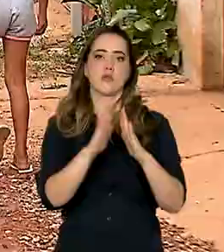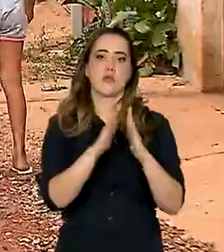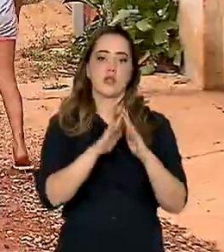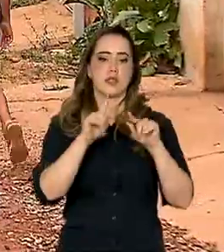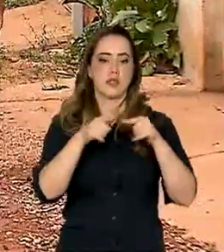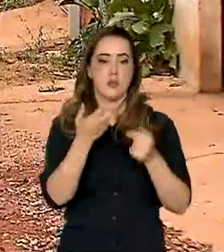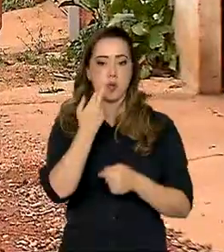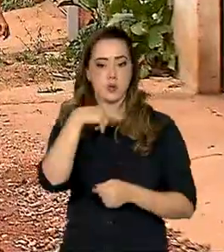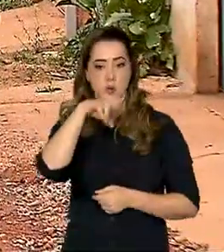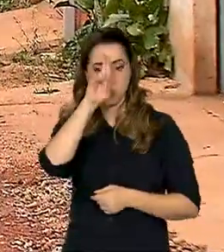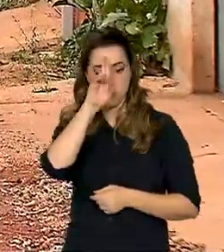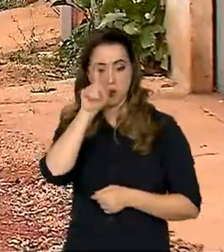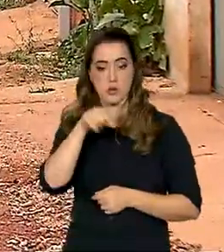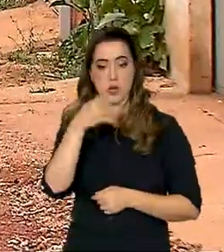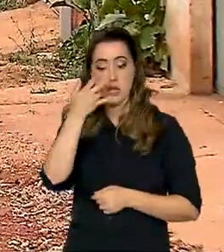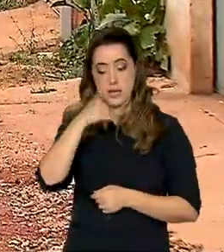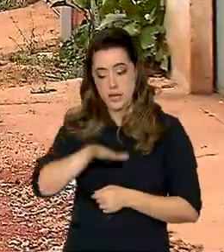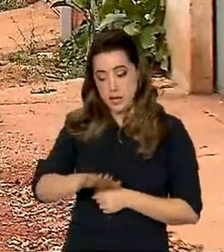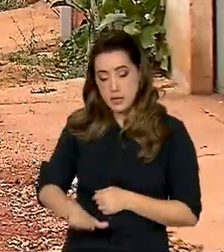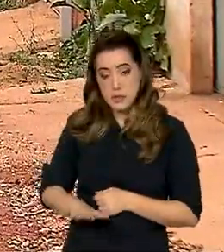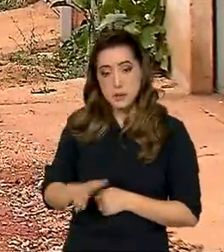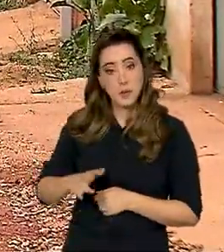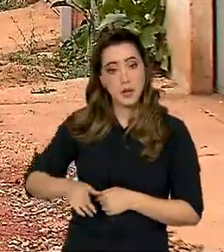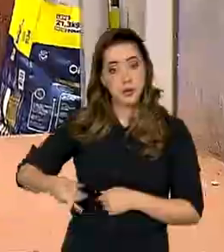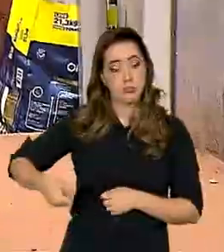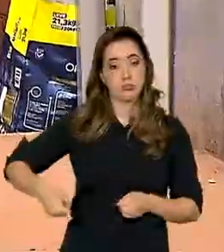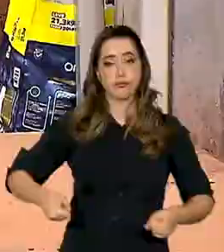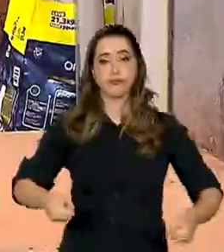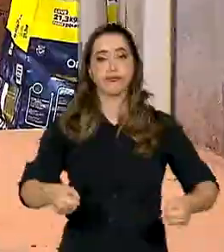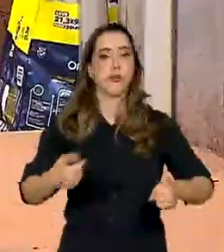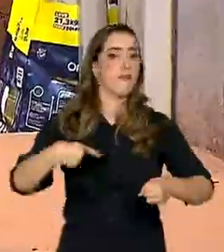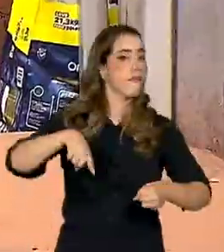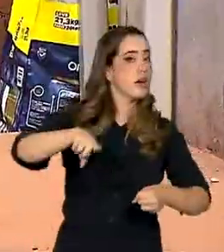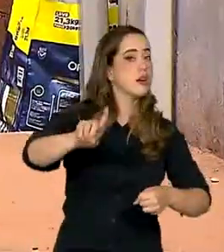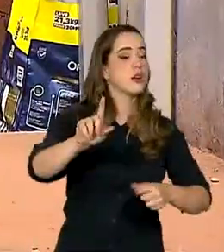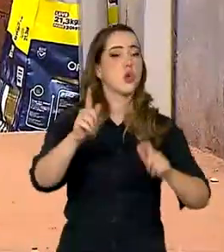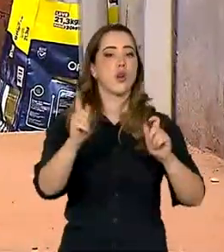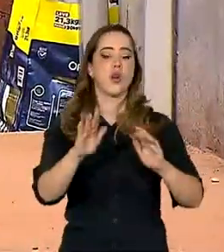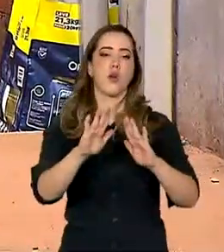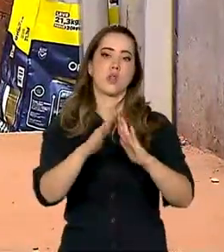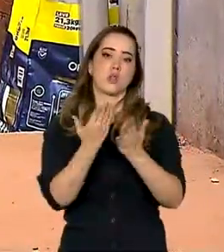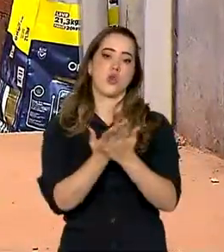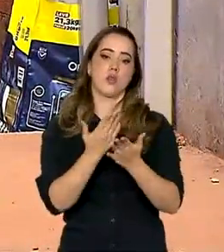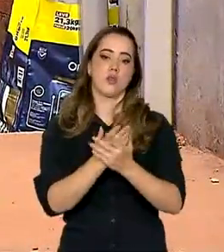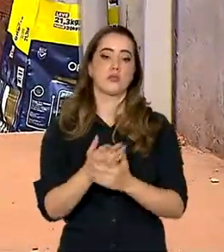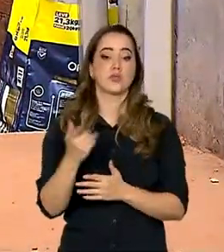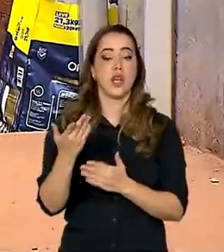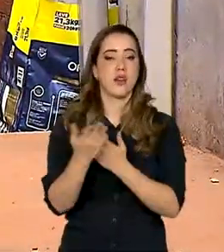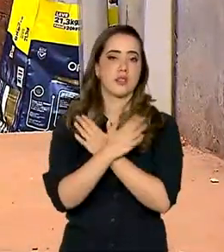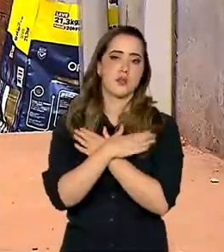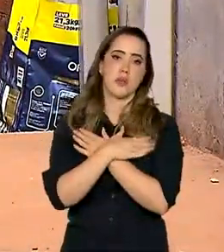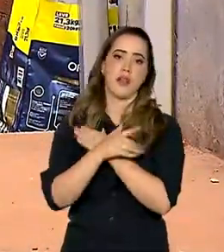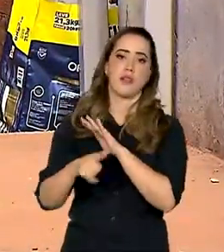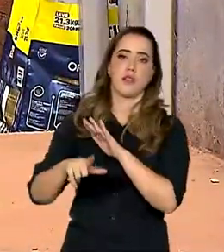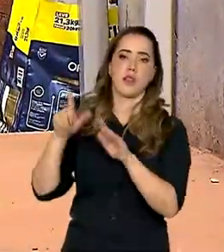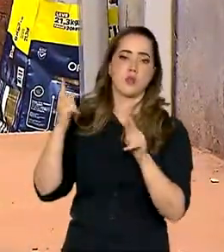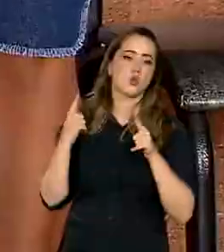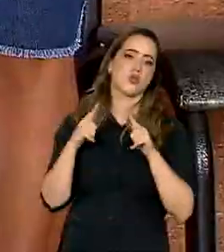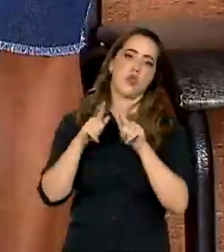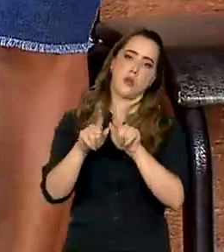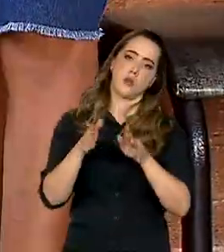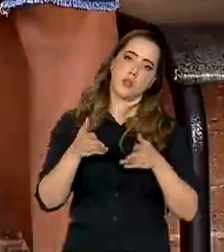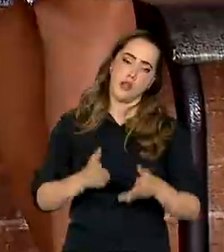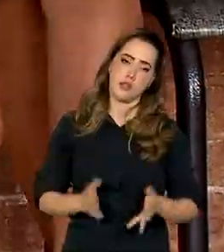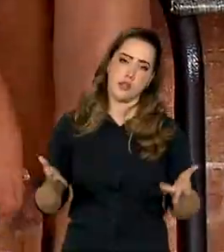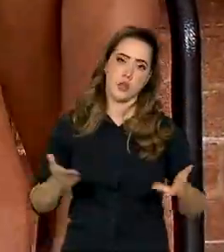almoço, ela deixa as crianças menores na escola. Maria perdeu o emprego antes dos gêmeos nascerem. E hoje